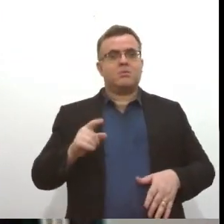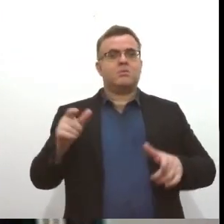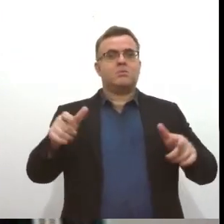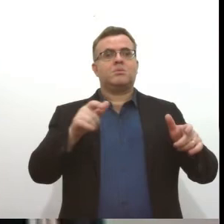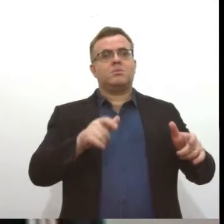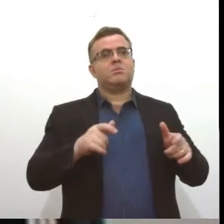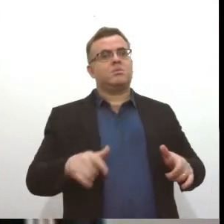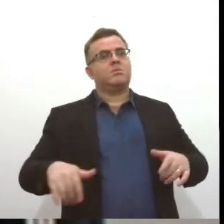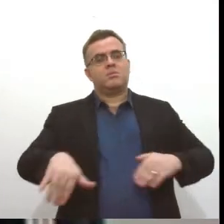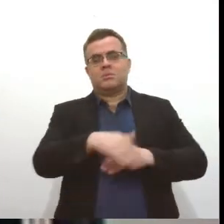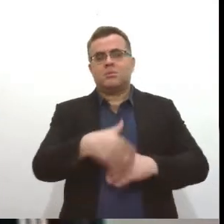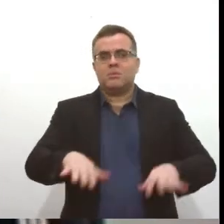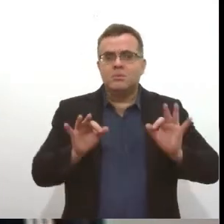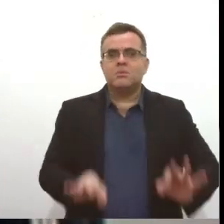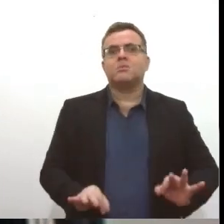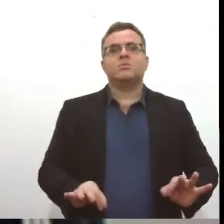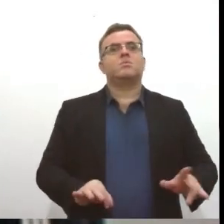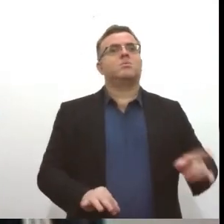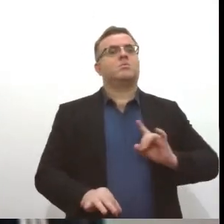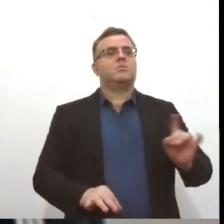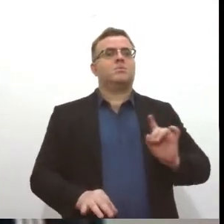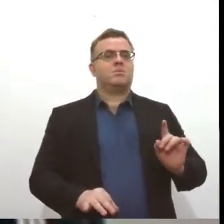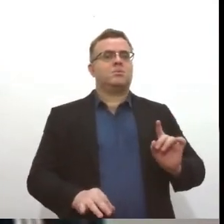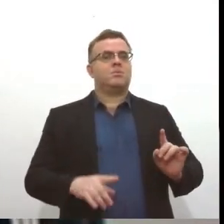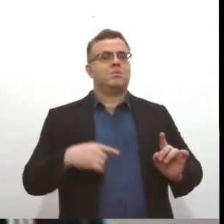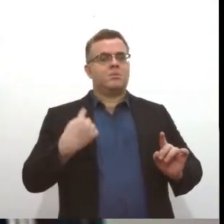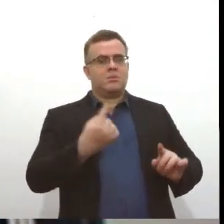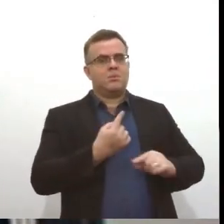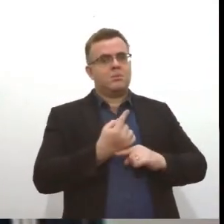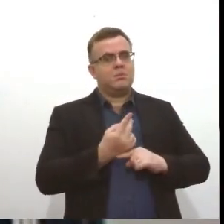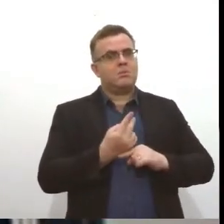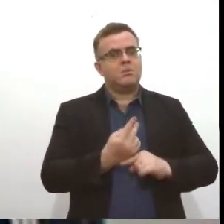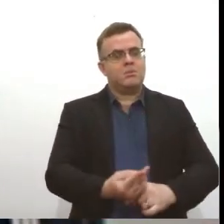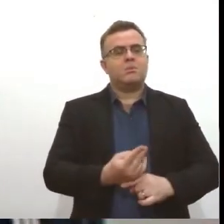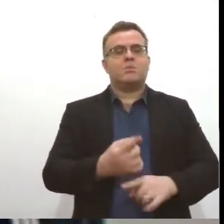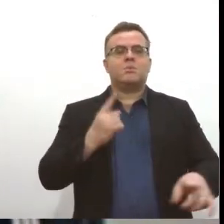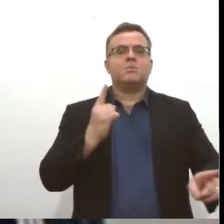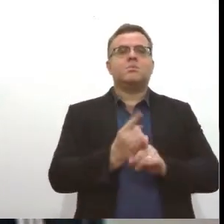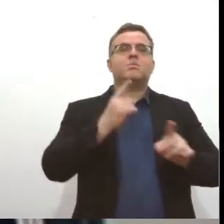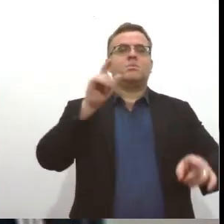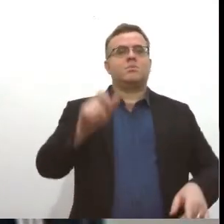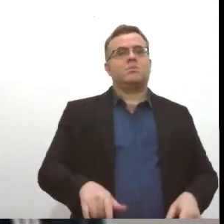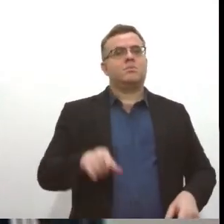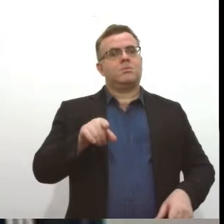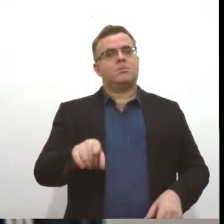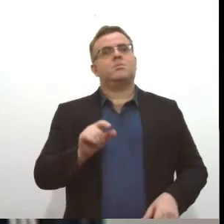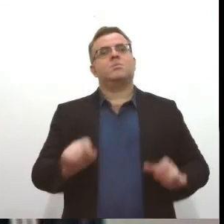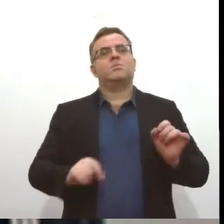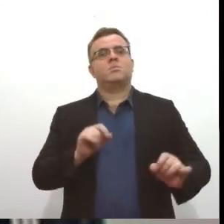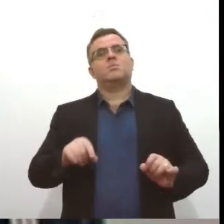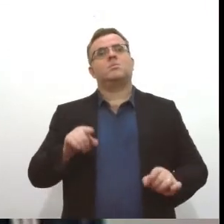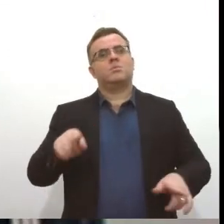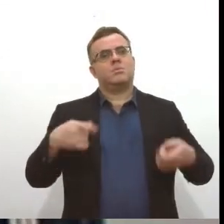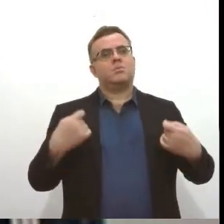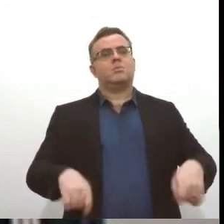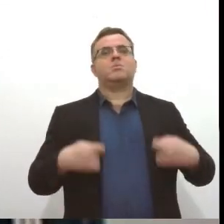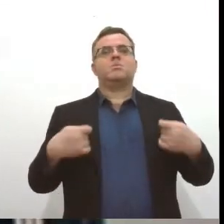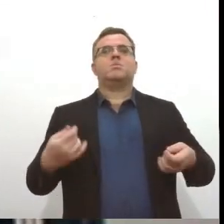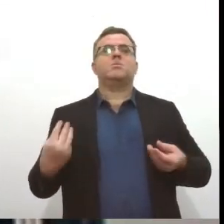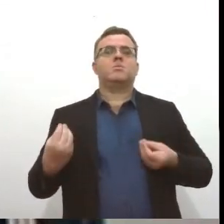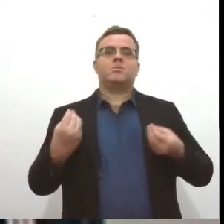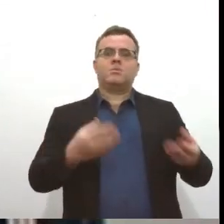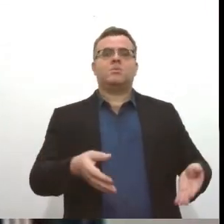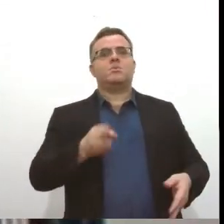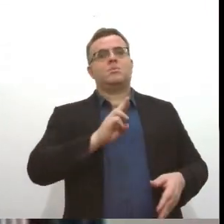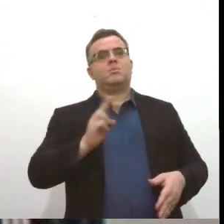sabe o endereço correto, mas nós temos meios até de buscarmos esse endereço. Mas ela precisa, pelo menos, saber o nome